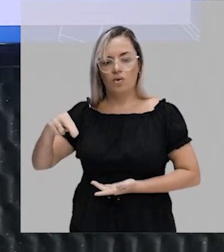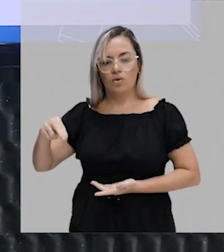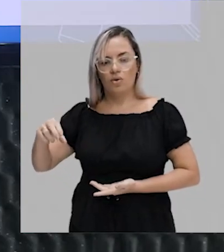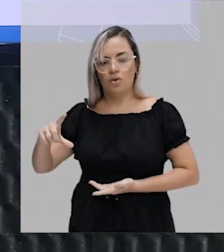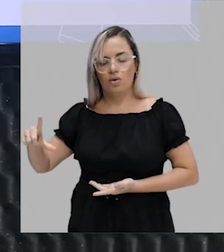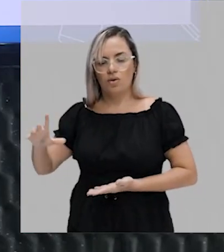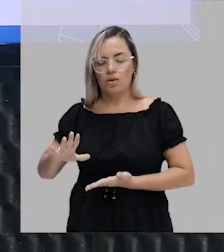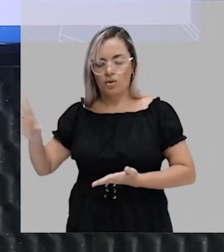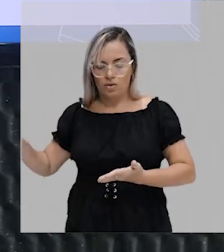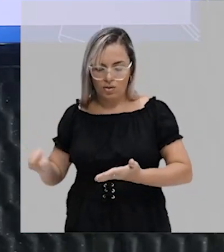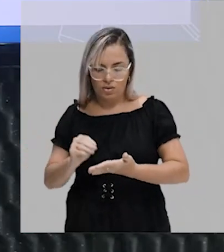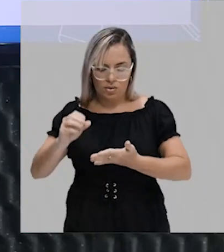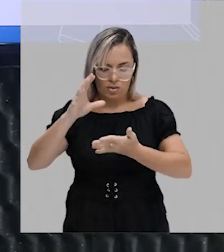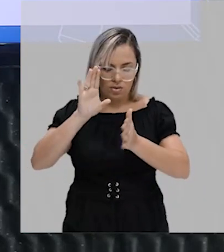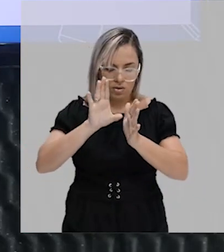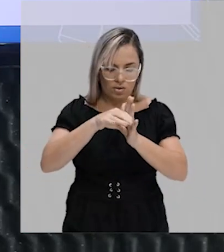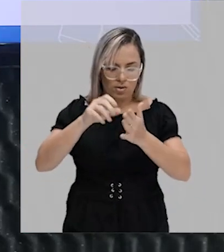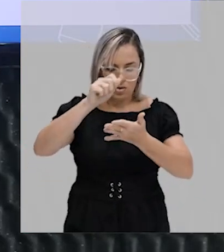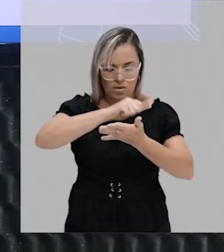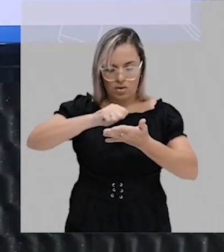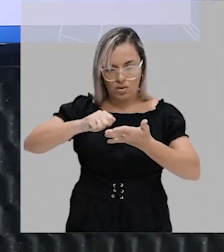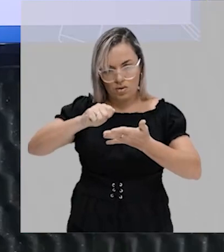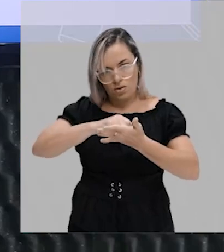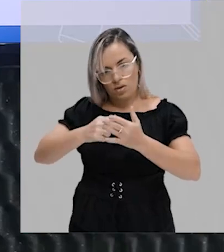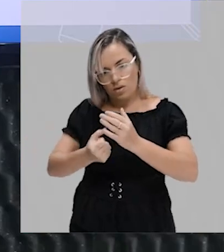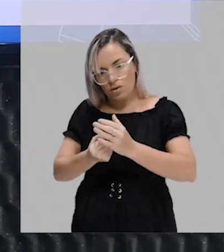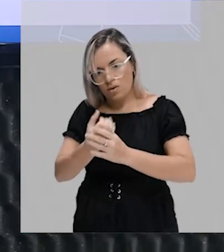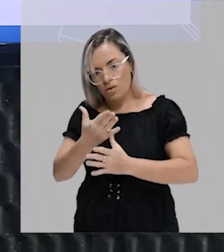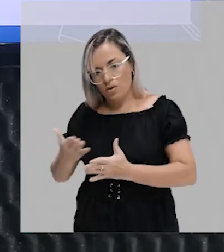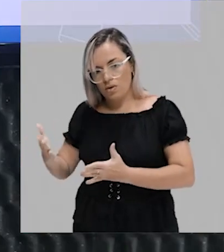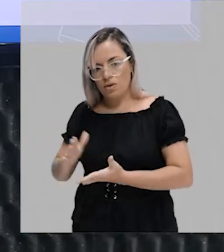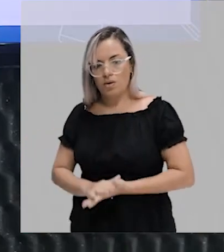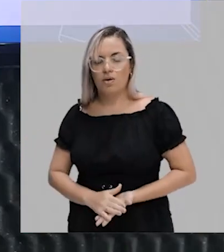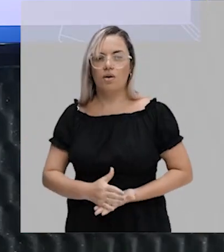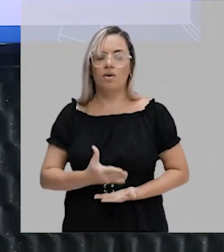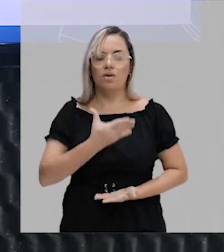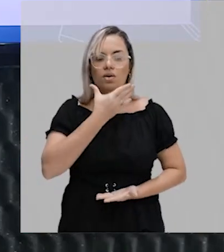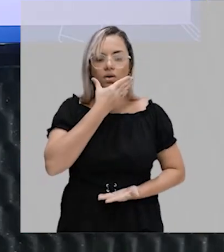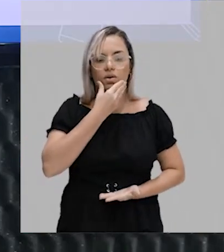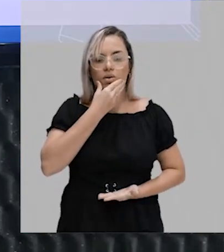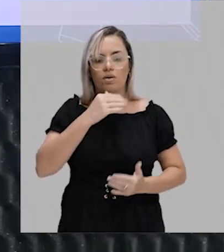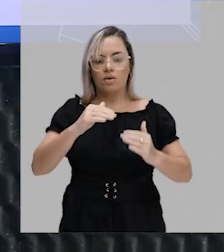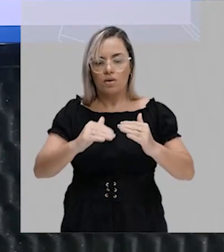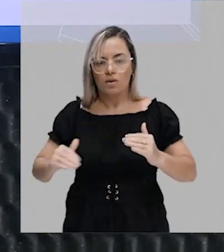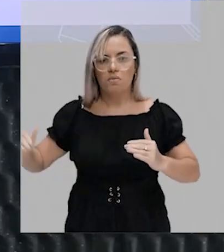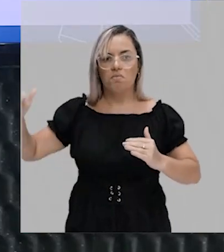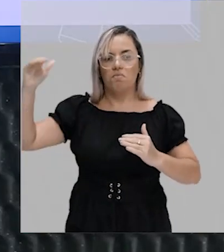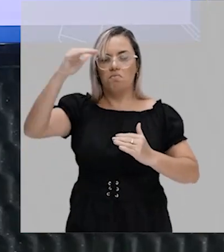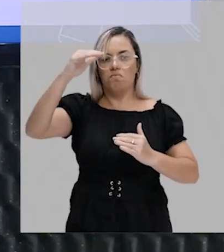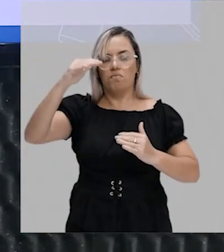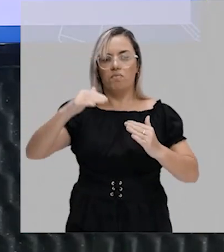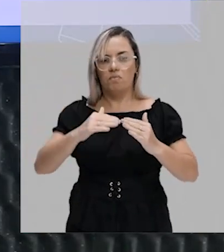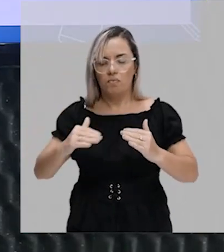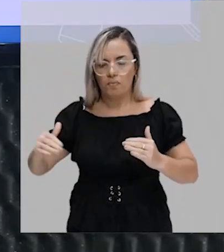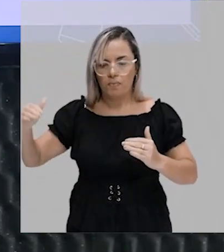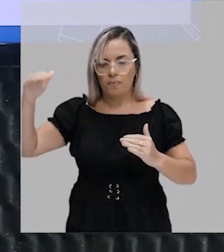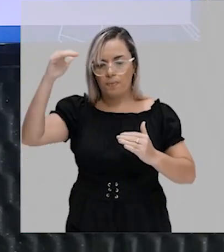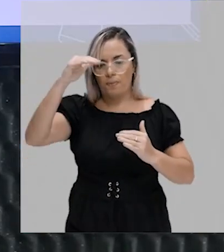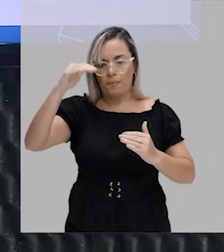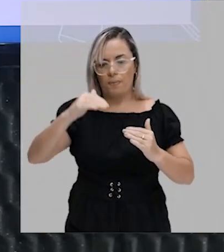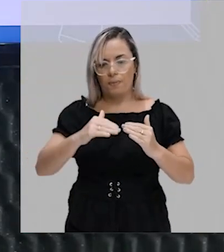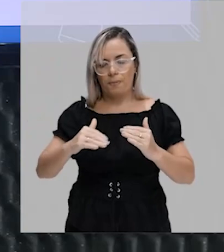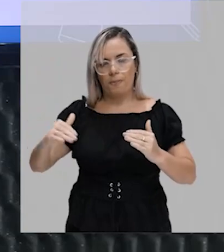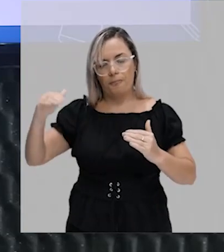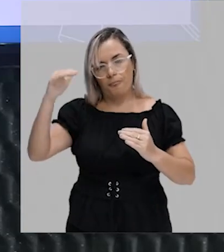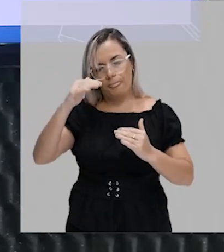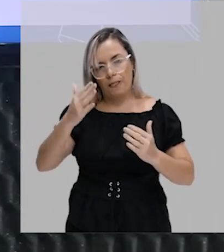conceito que ela criou, que é o conceito de masculinidade hegemônica. Masculinidade